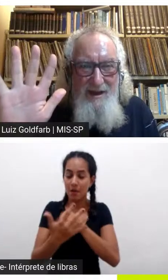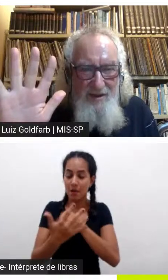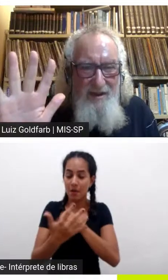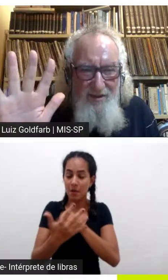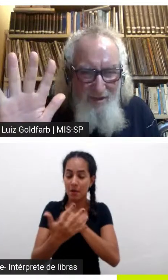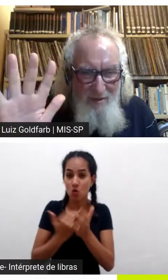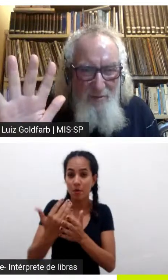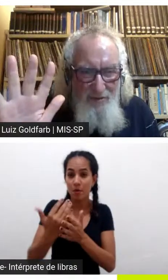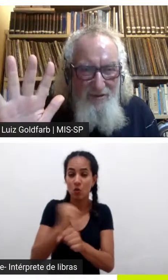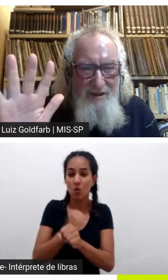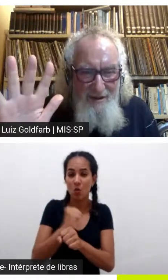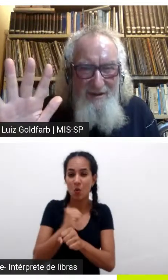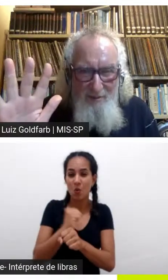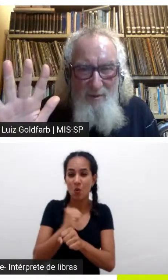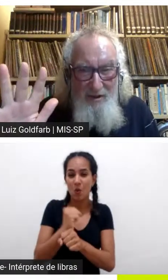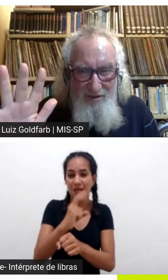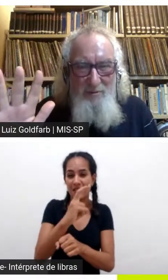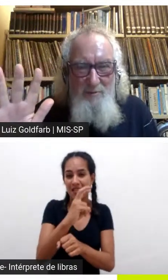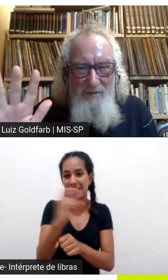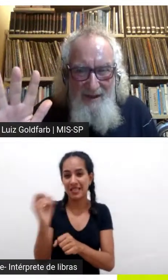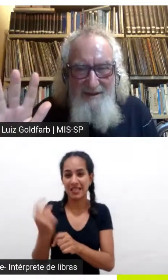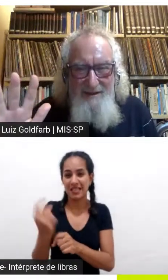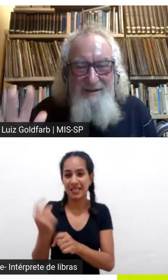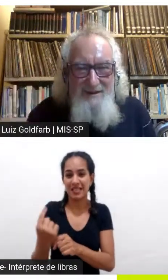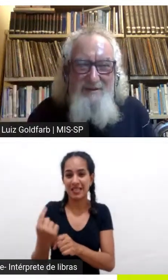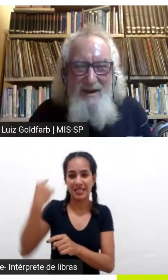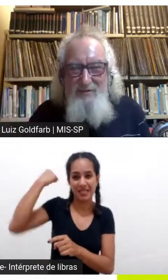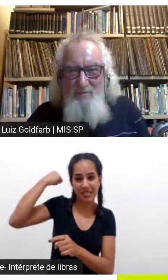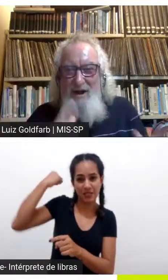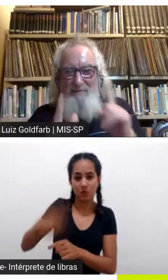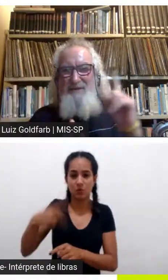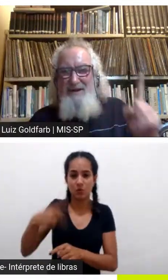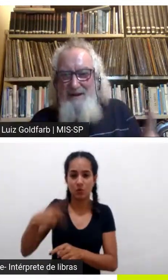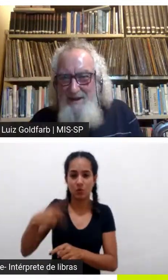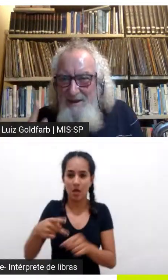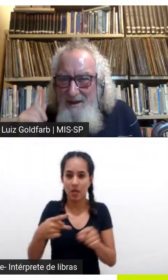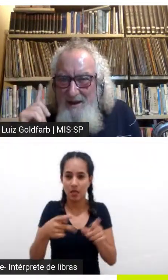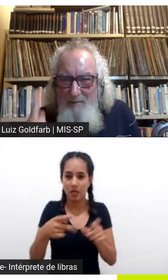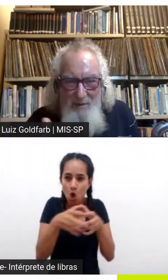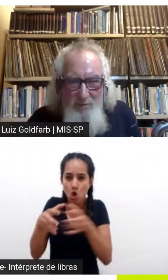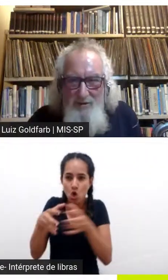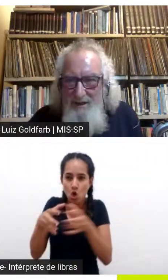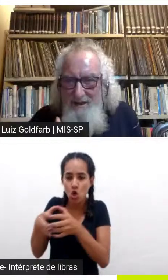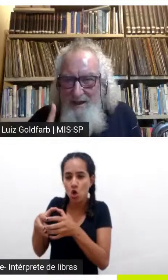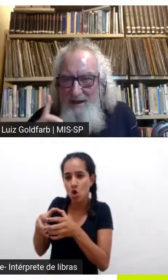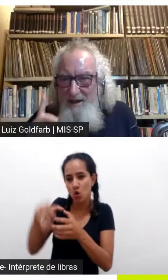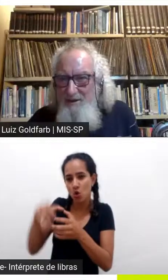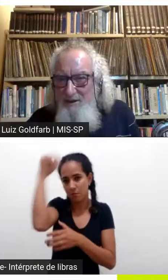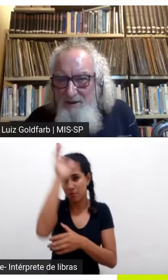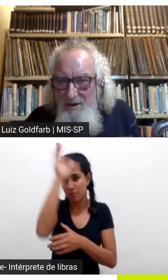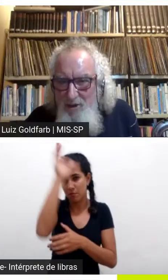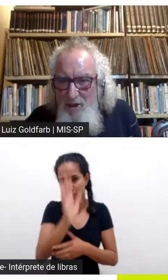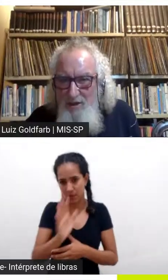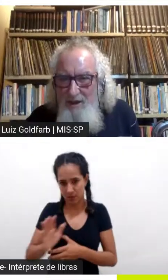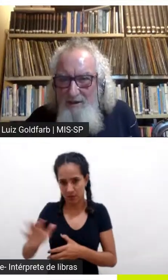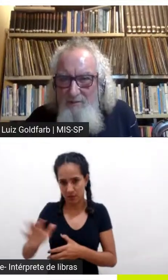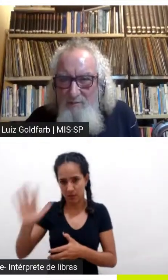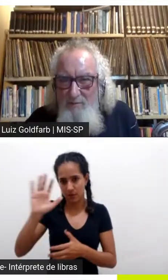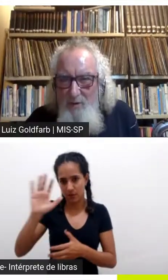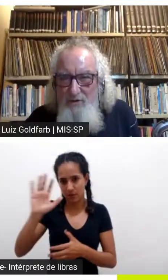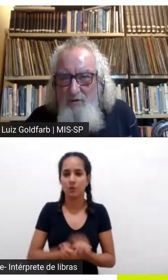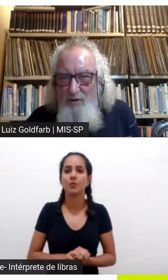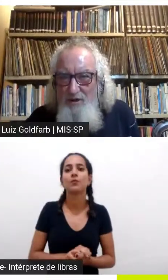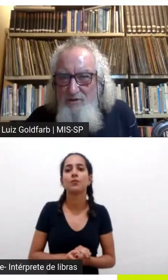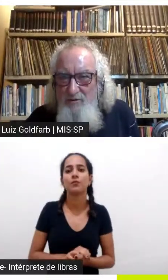aqui nas tribos do Brasil né mas vamos lá a pergunta da querida